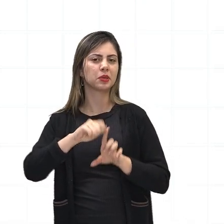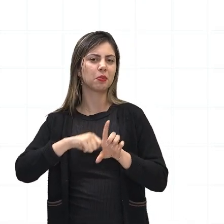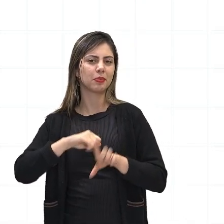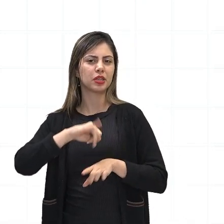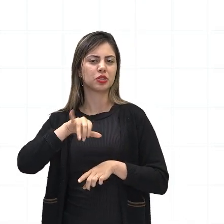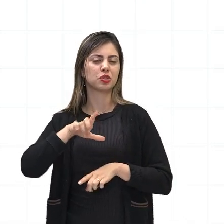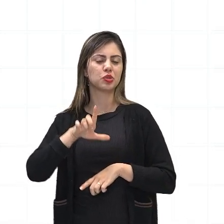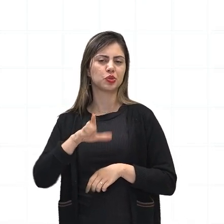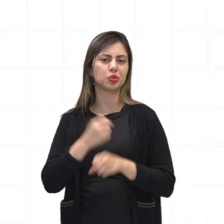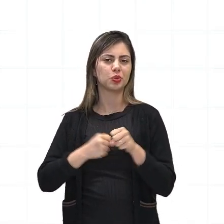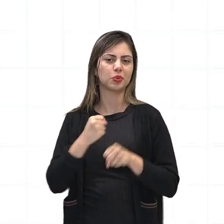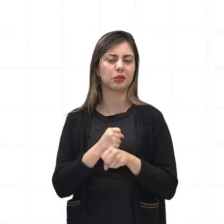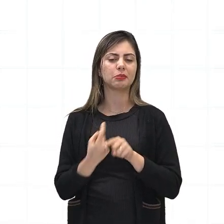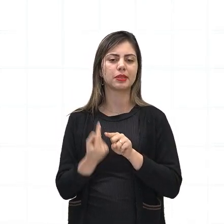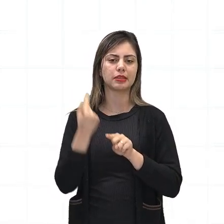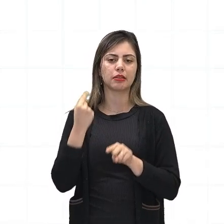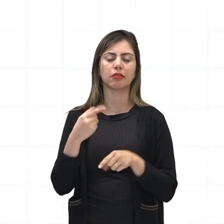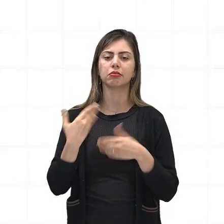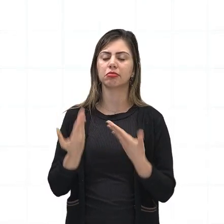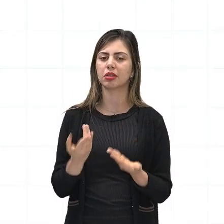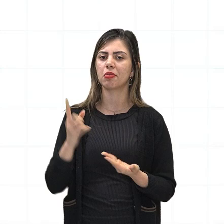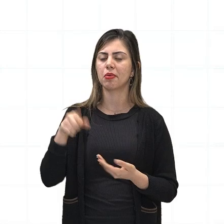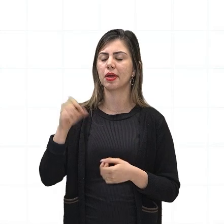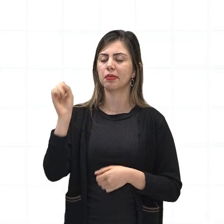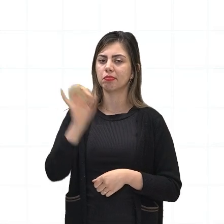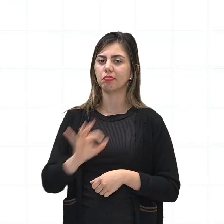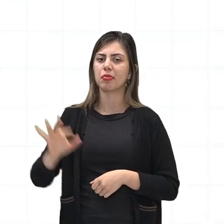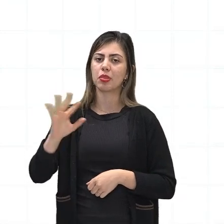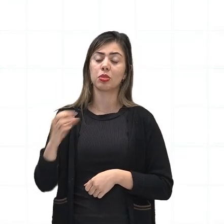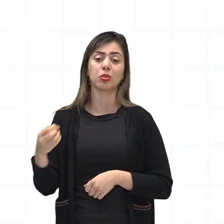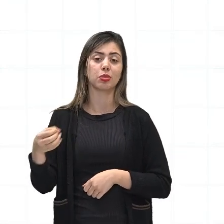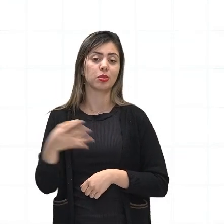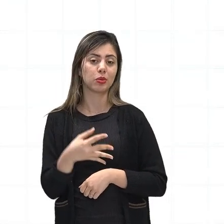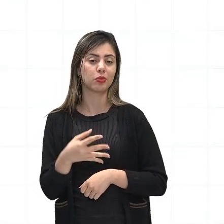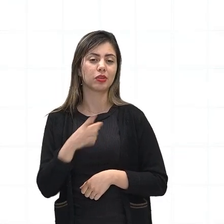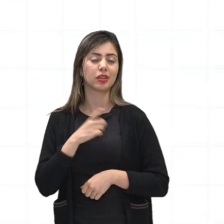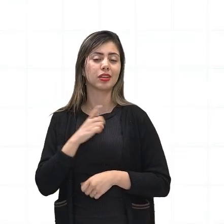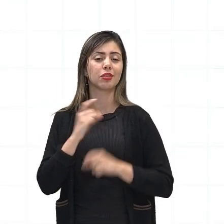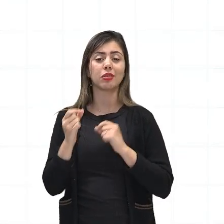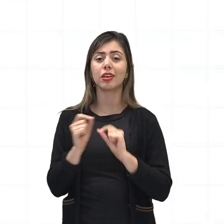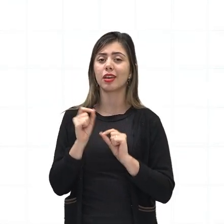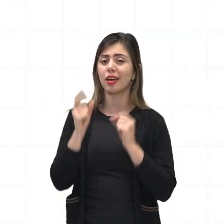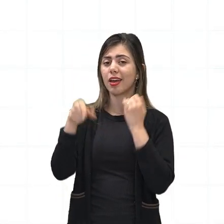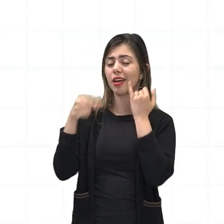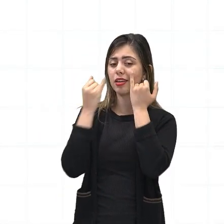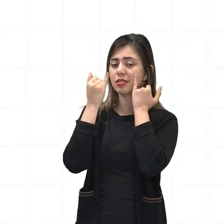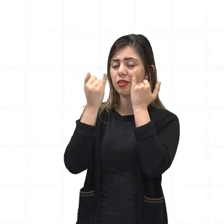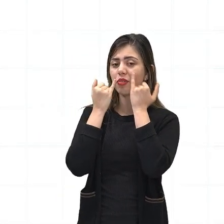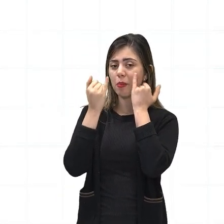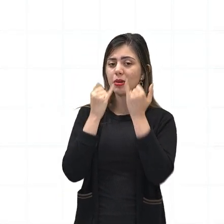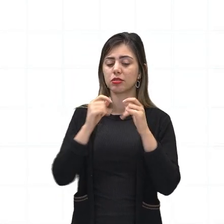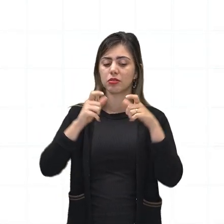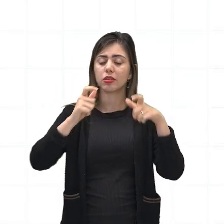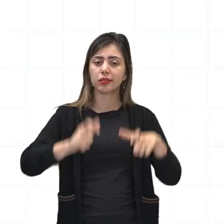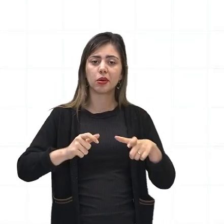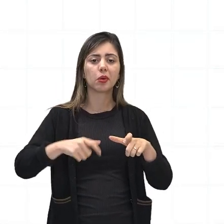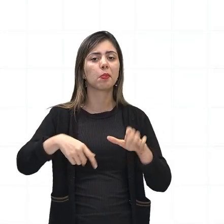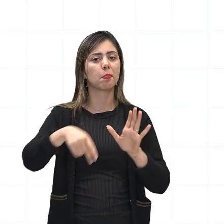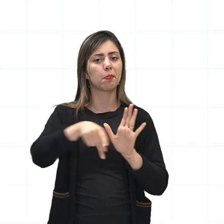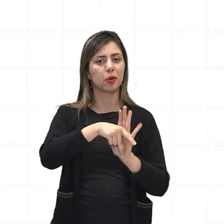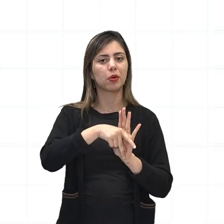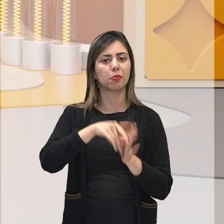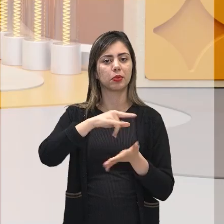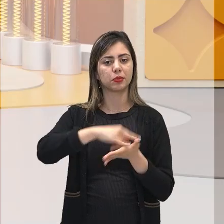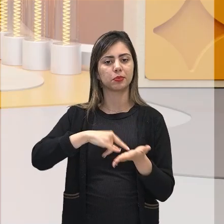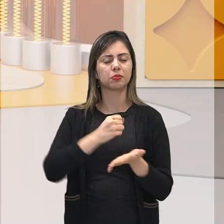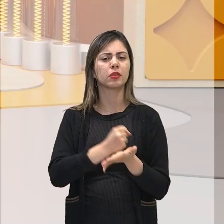passado. Ou seja, é um mapa recente que traz pra gente essa questão do reconhecimento. E por que que é importante o